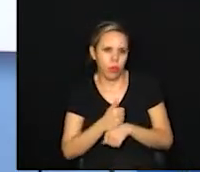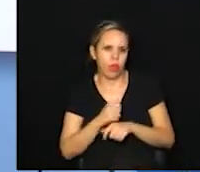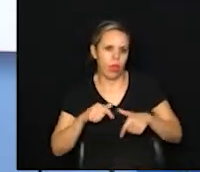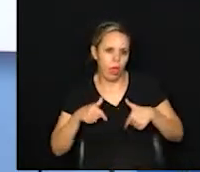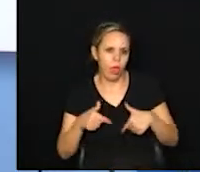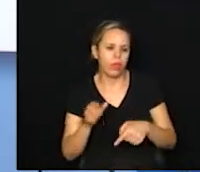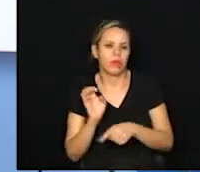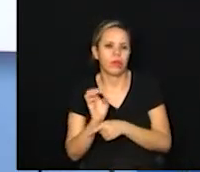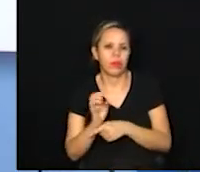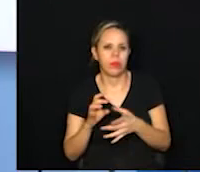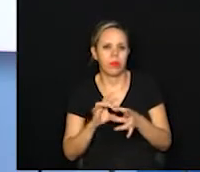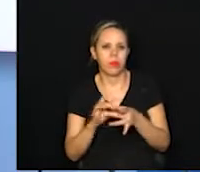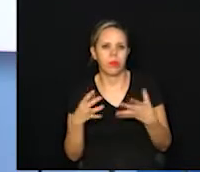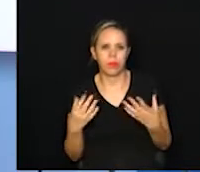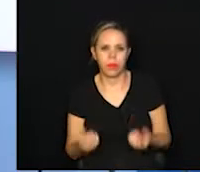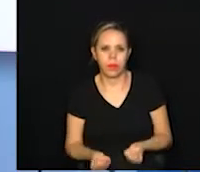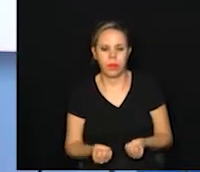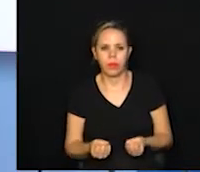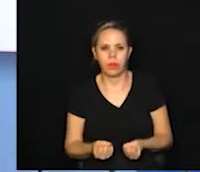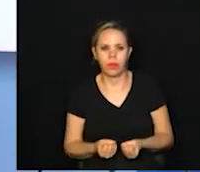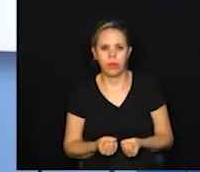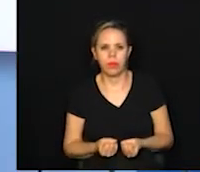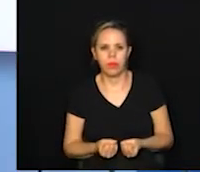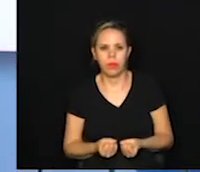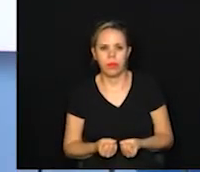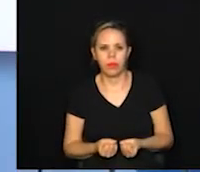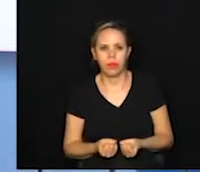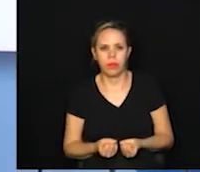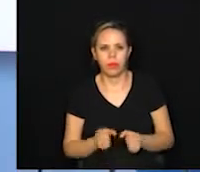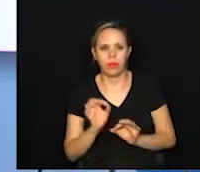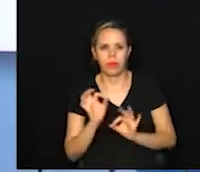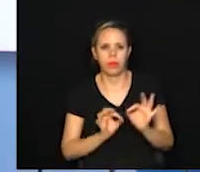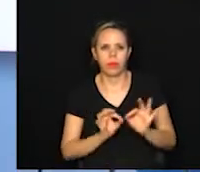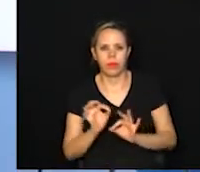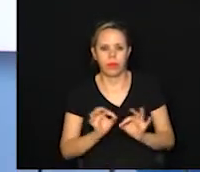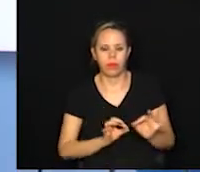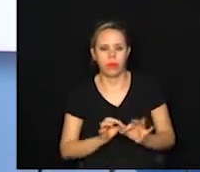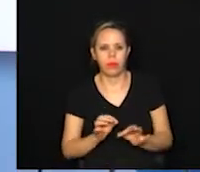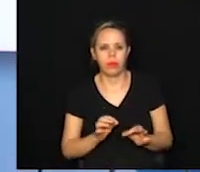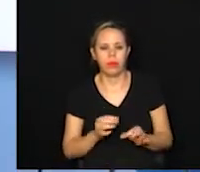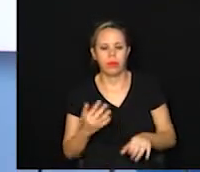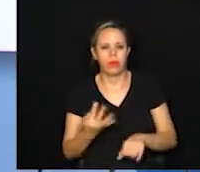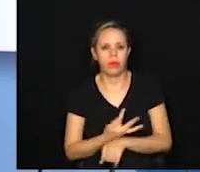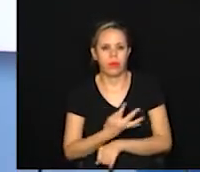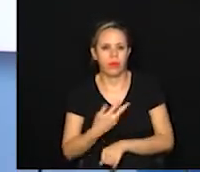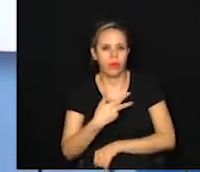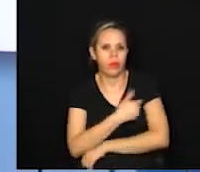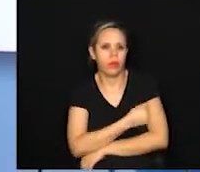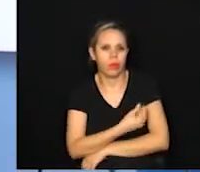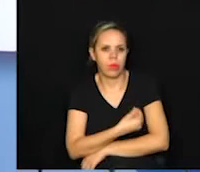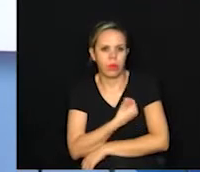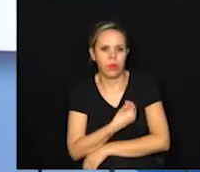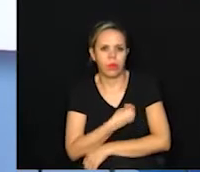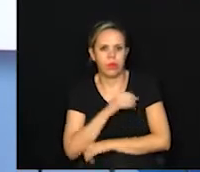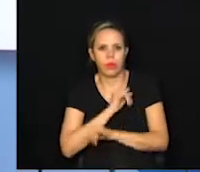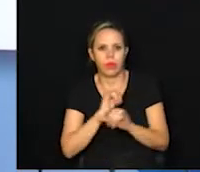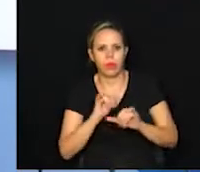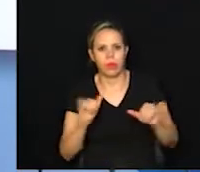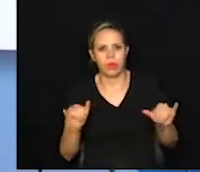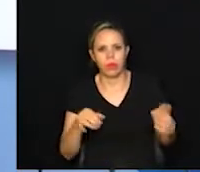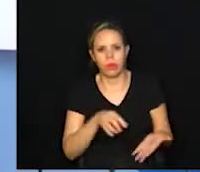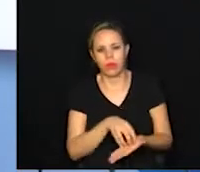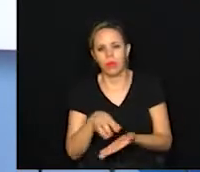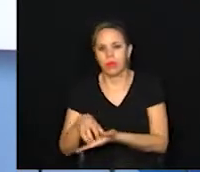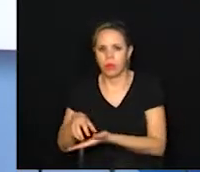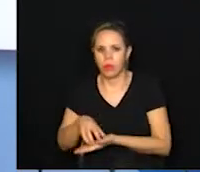A medida vai permitir um aprimoramento do ferramenta vacivida, que vai emitir alertas para as unidades